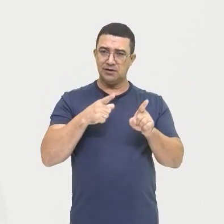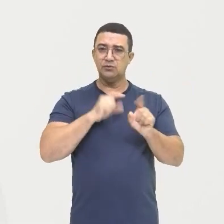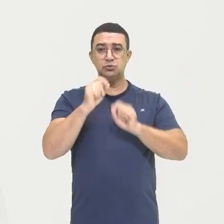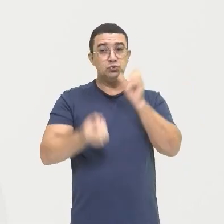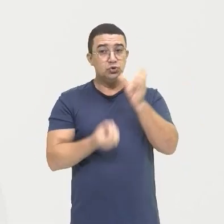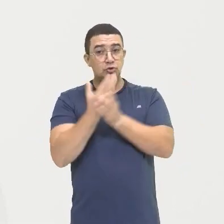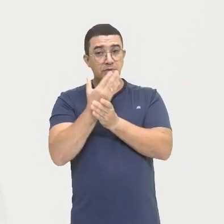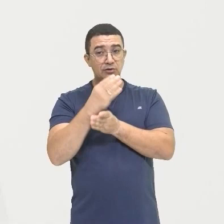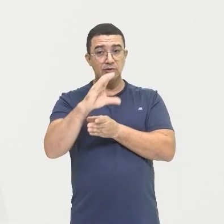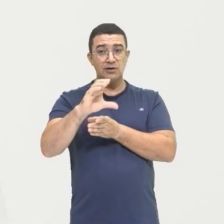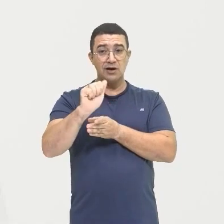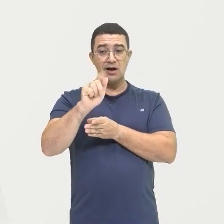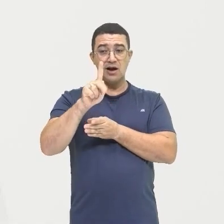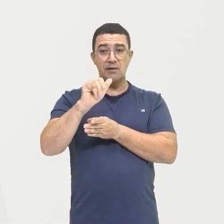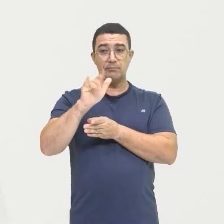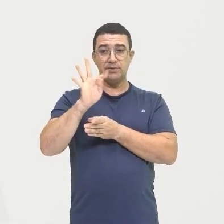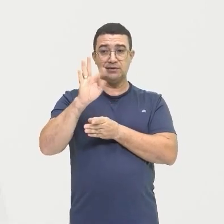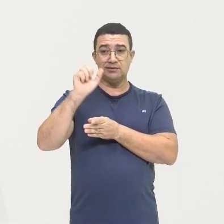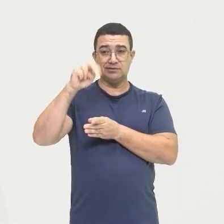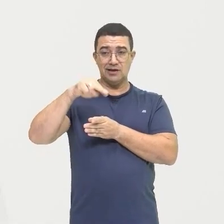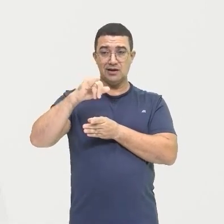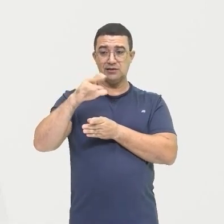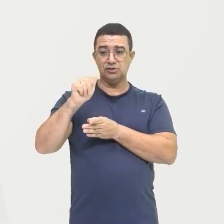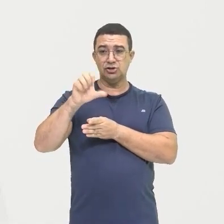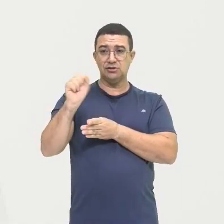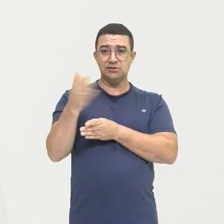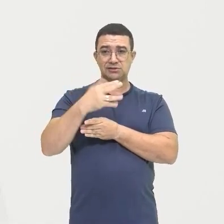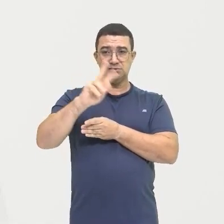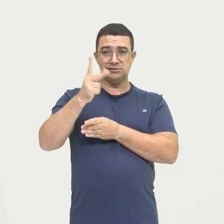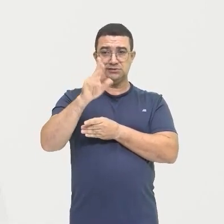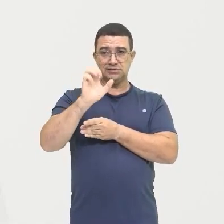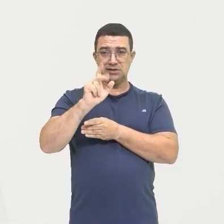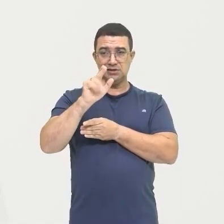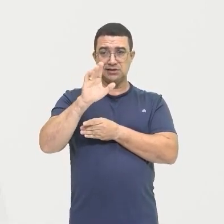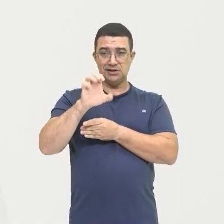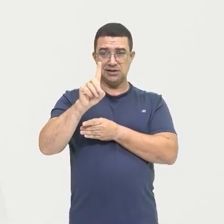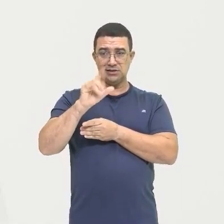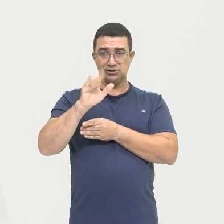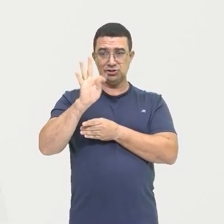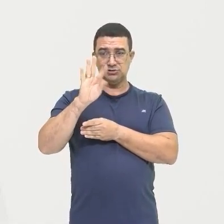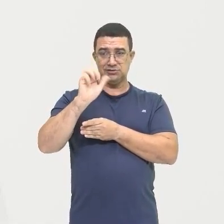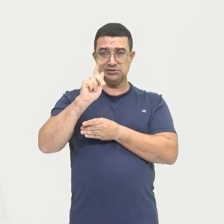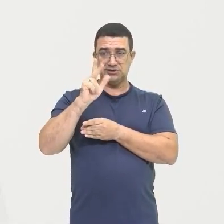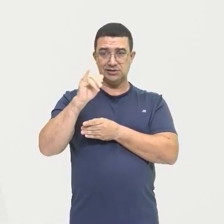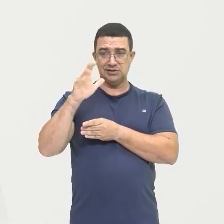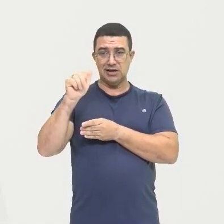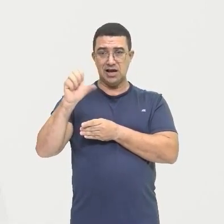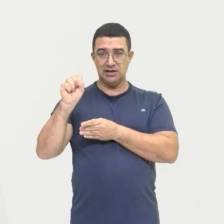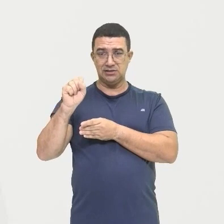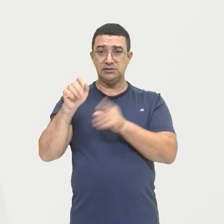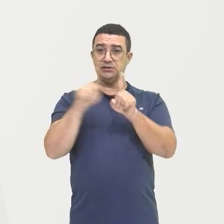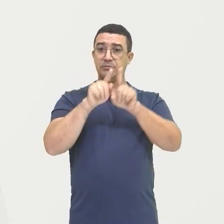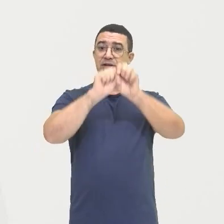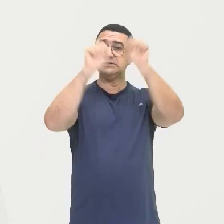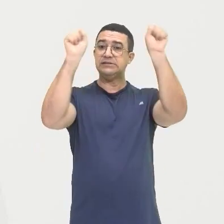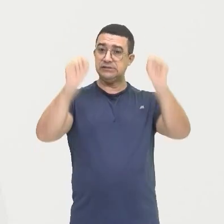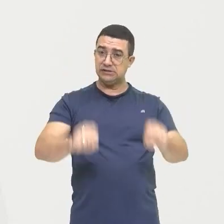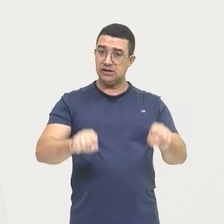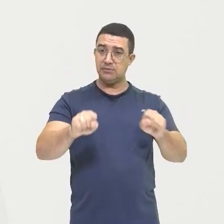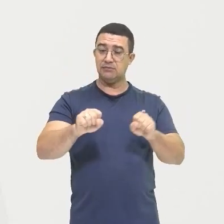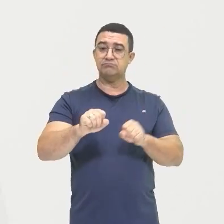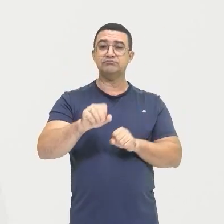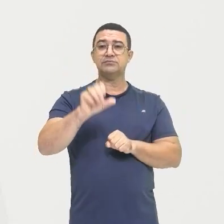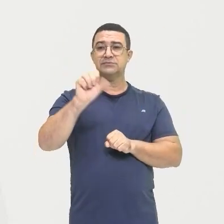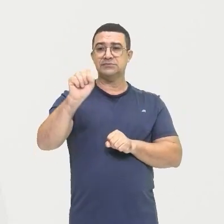capitanias hereditárias Onde eles distribuíram essas terras E também nesse sistema de Seis Marias Onde eles